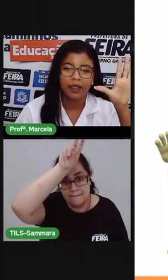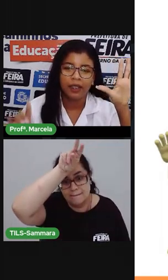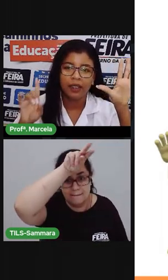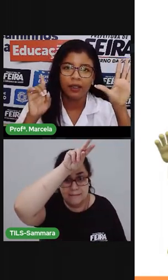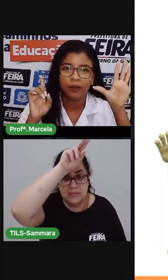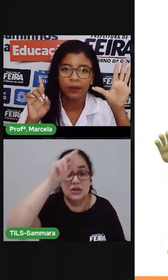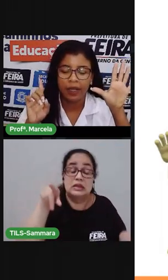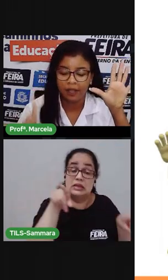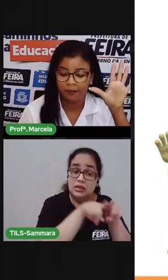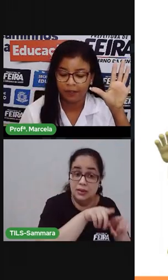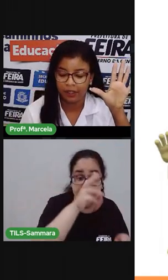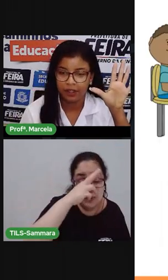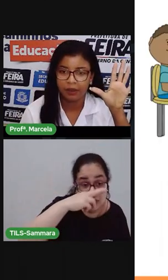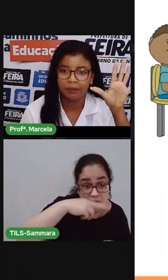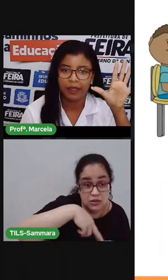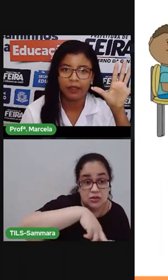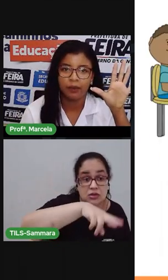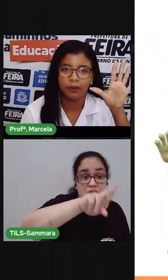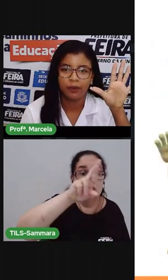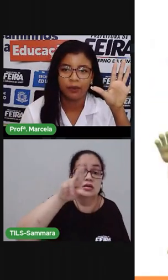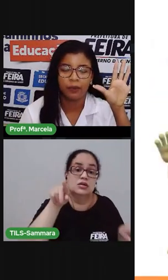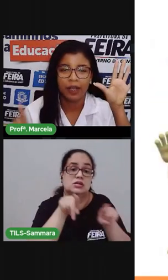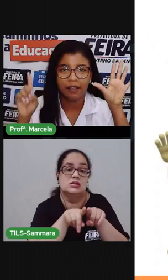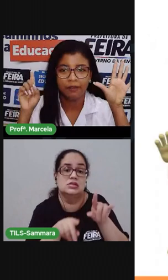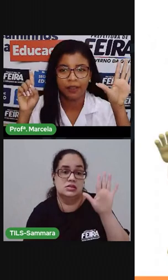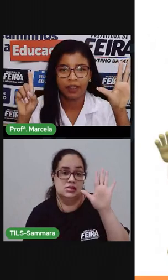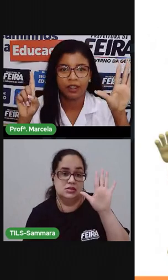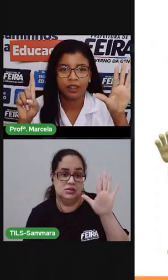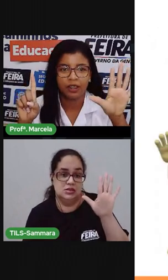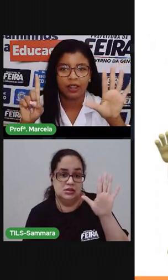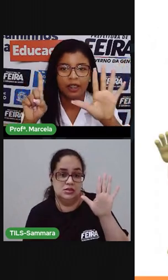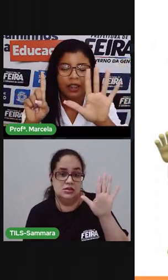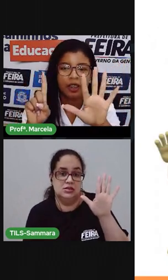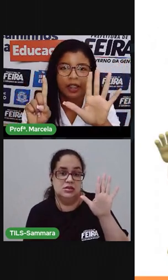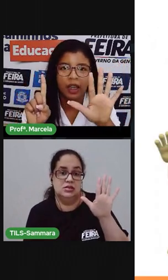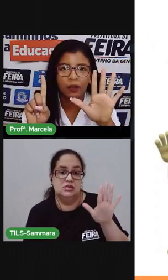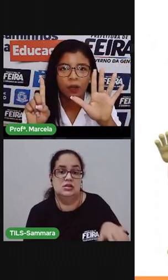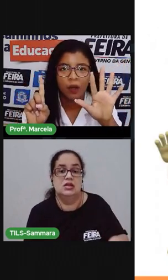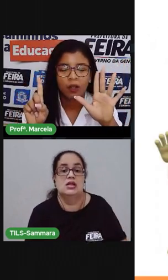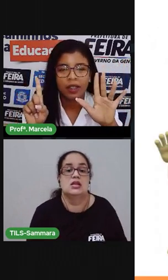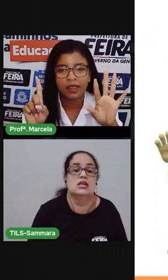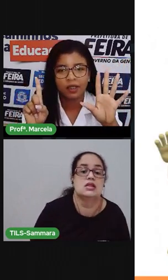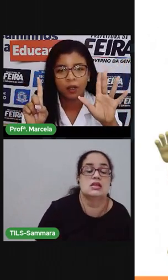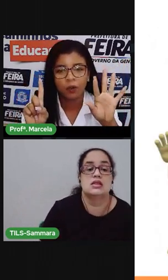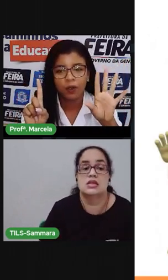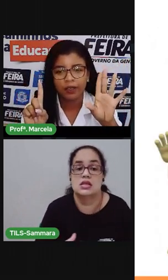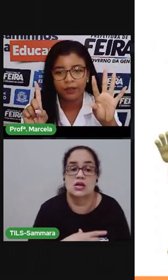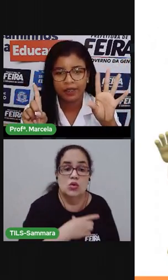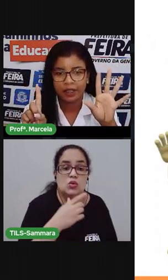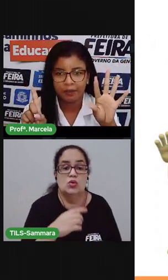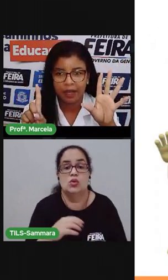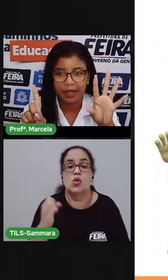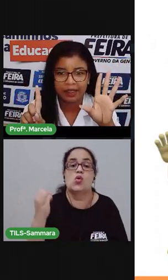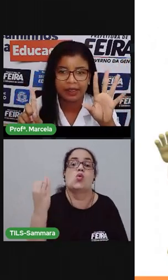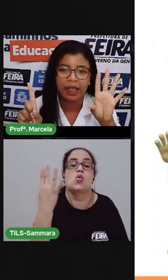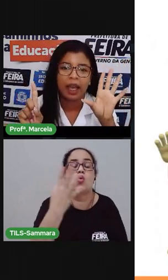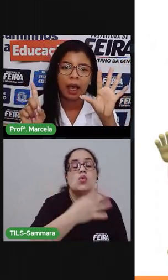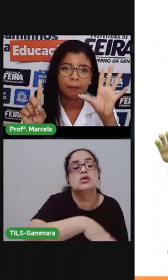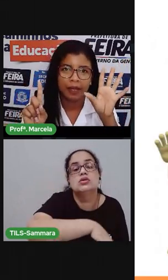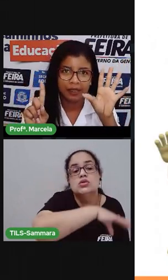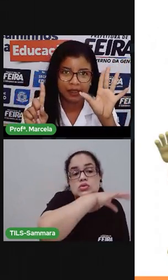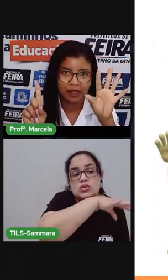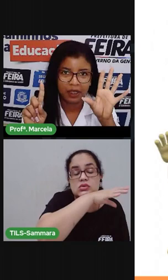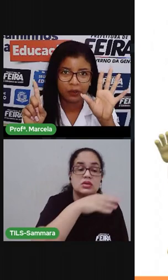E o elefante também. O elefante. Então, olha só quantos animais